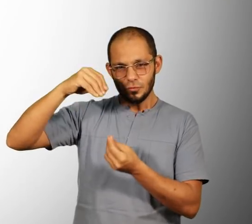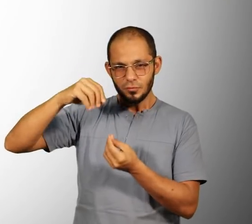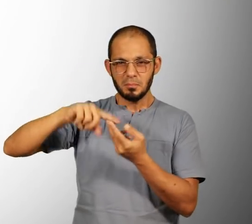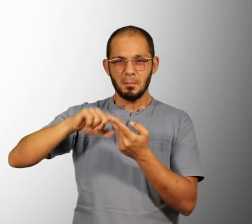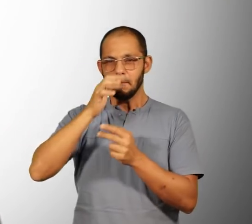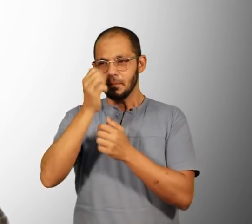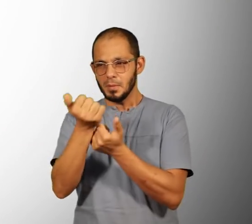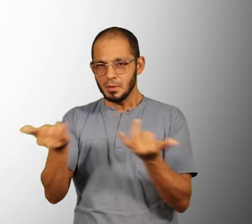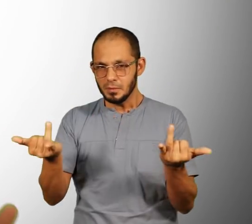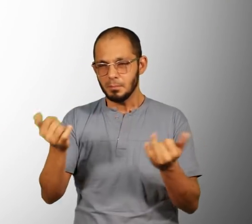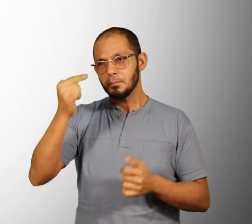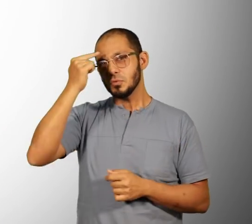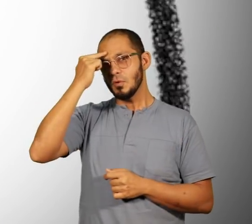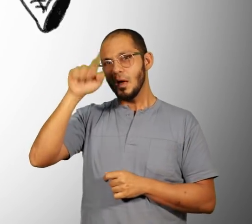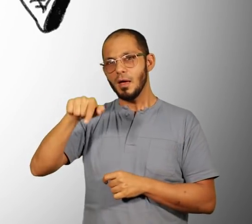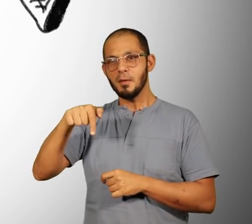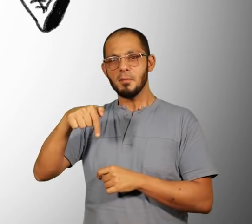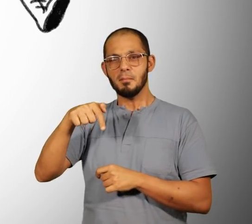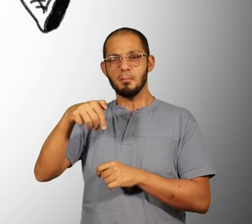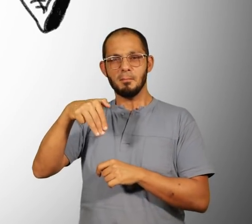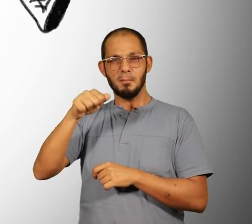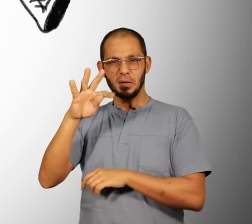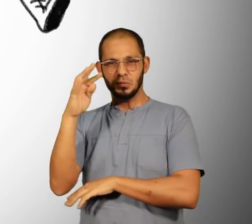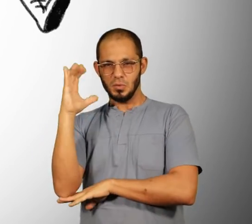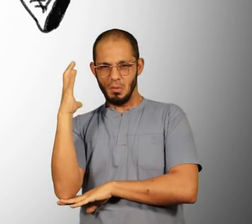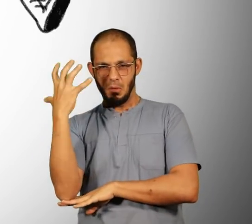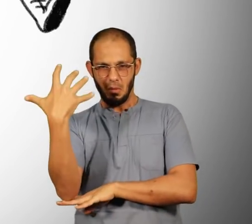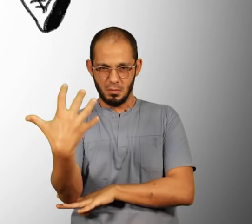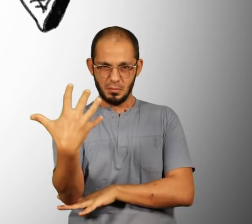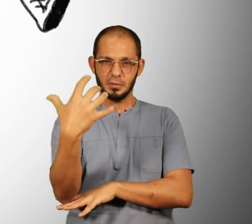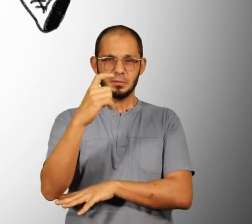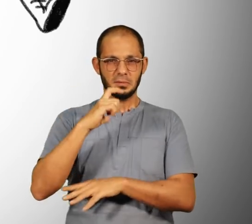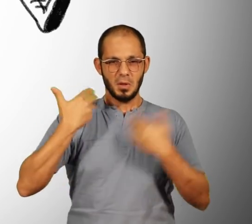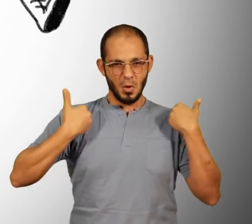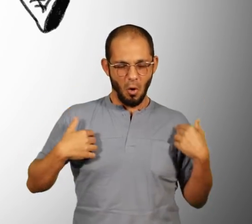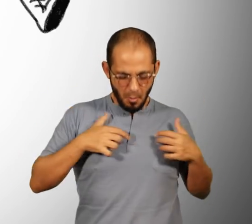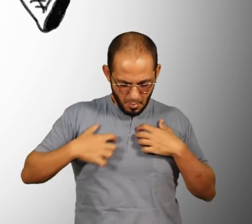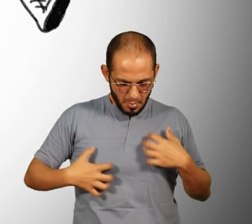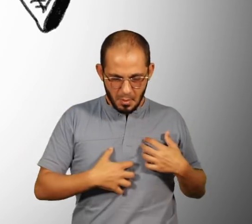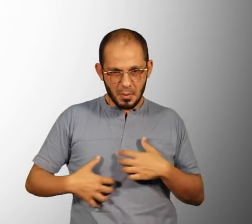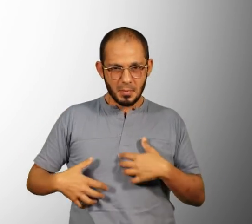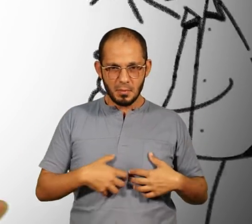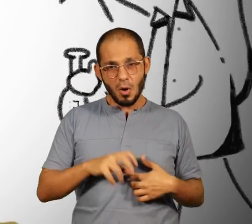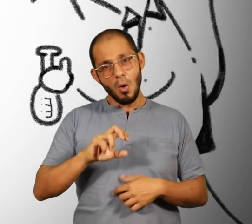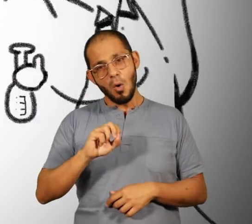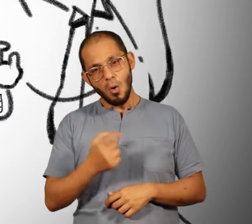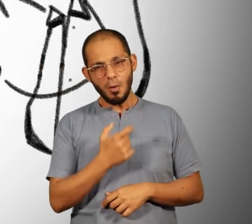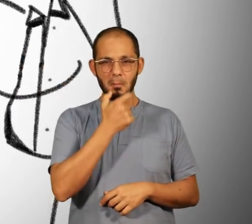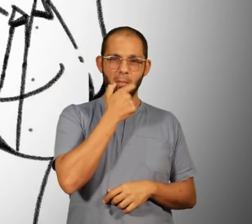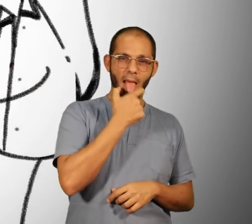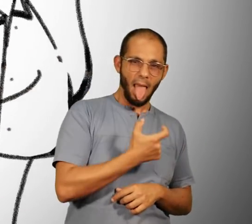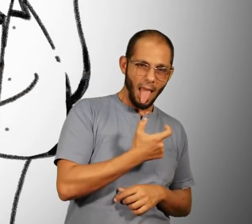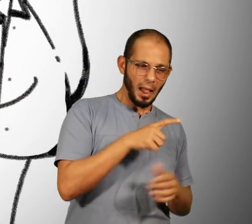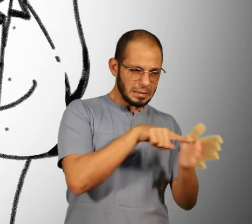ou você é do meio do matão, bem richard mesmo, né? Com aquelas roupas de camuflagem e tudo. Ou então você é um Einstein, rato